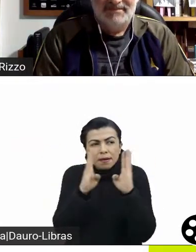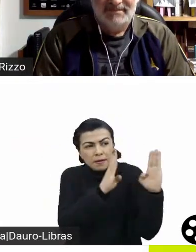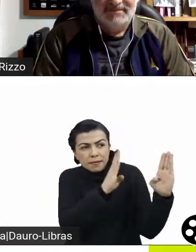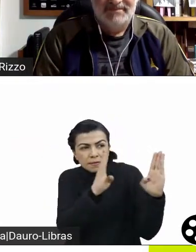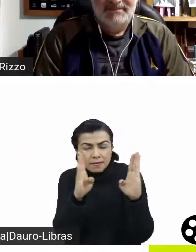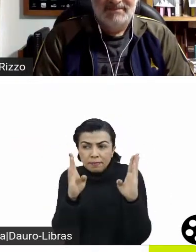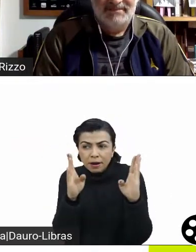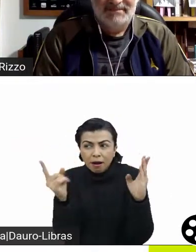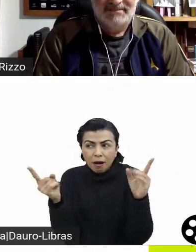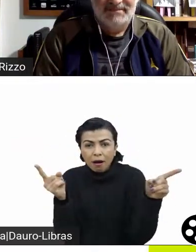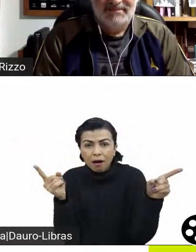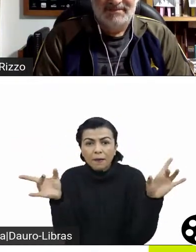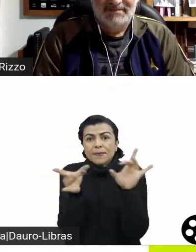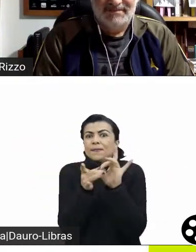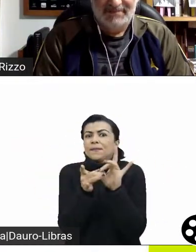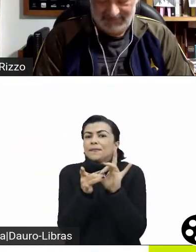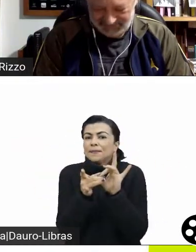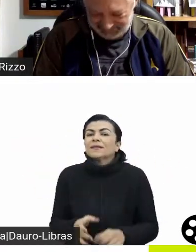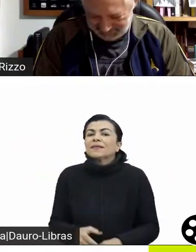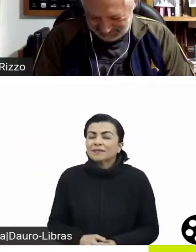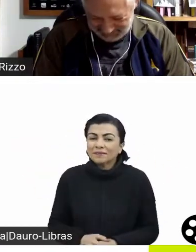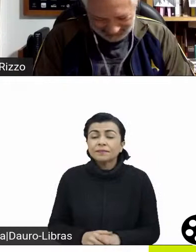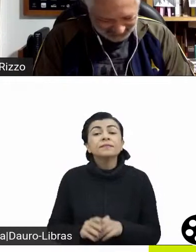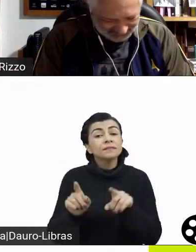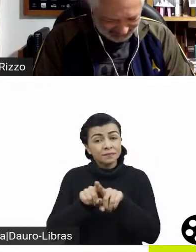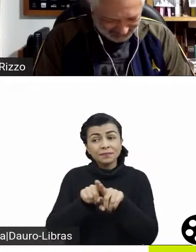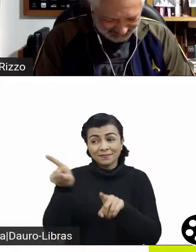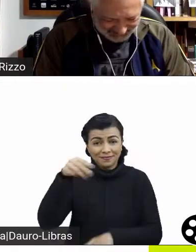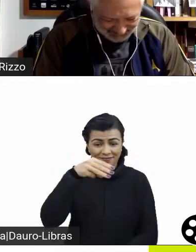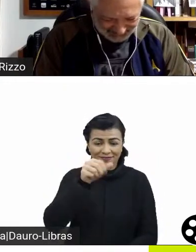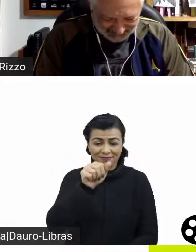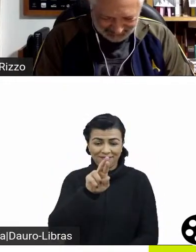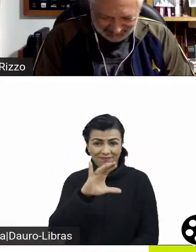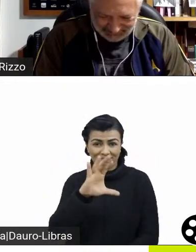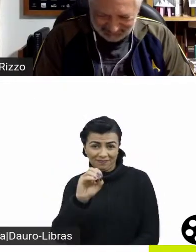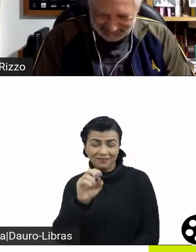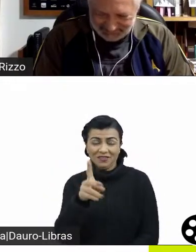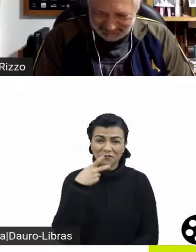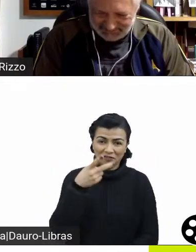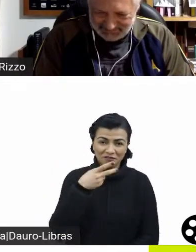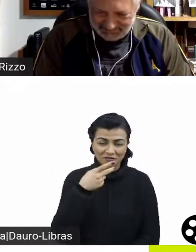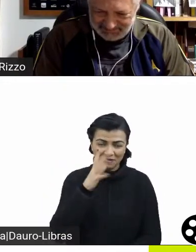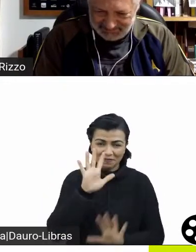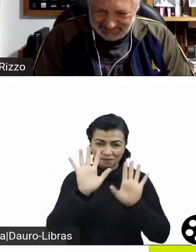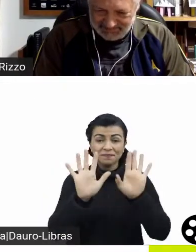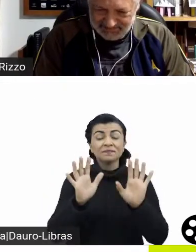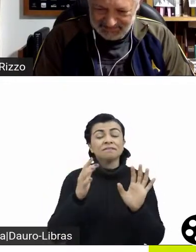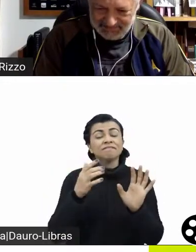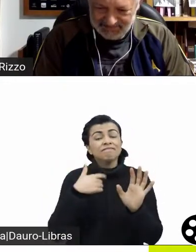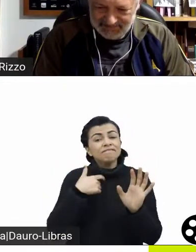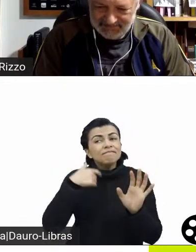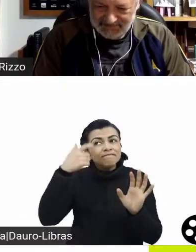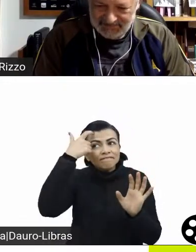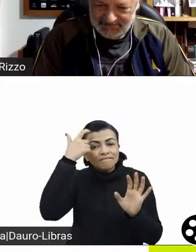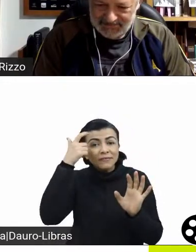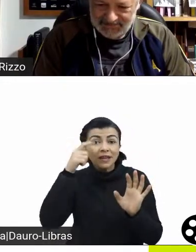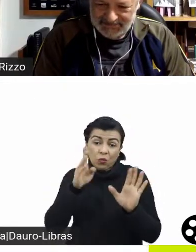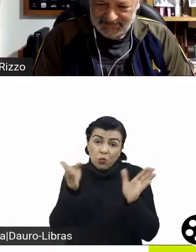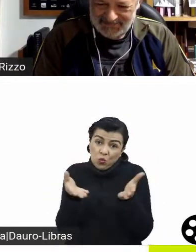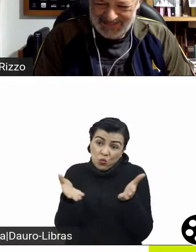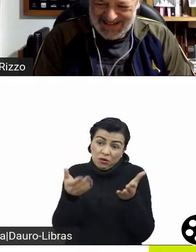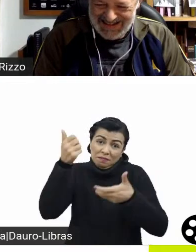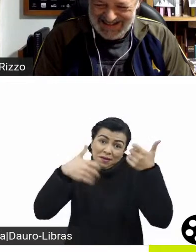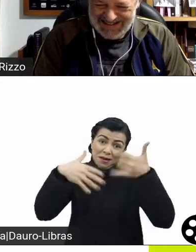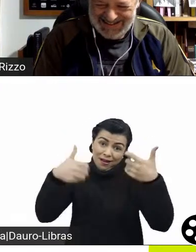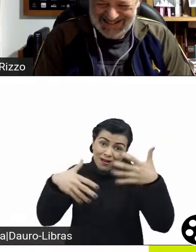Bom, muito o que comentar aqui, eu vi que o Márcio também queria comentar alguma coisa, mas eu não sei, não sei se a gente fala um pouco sobre o ABBA agora,